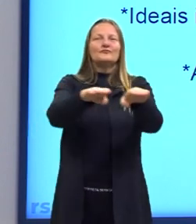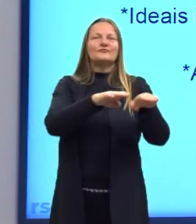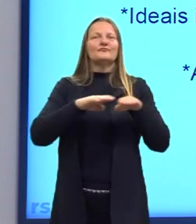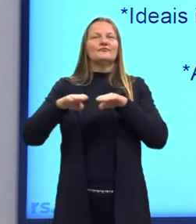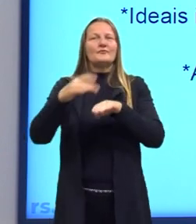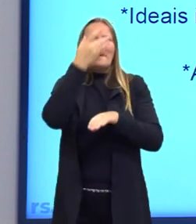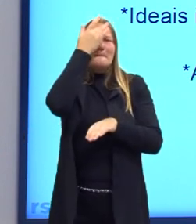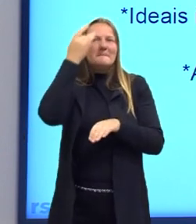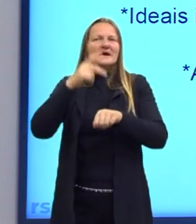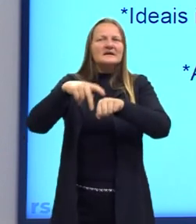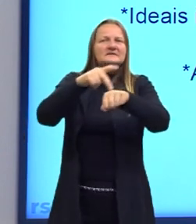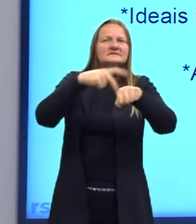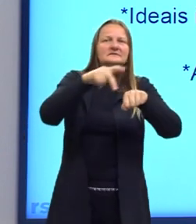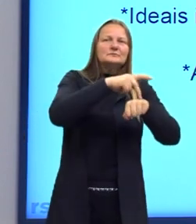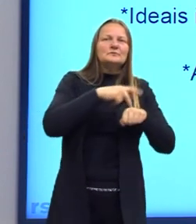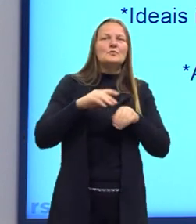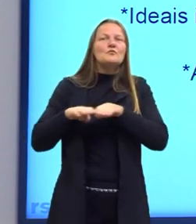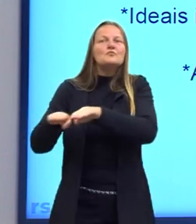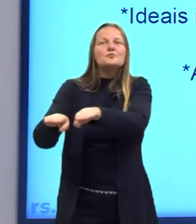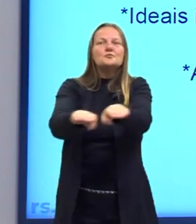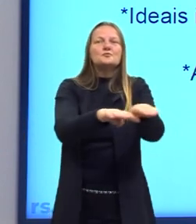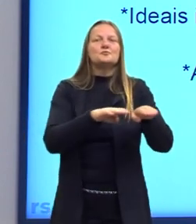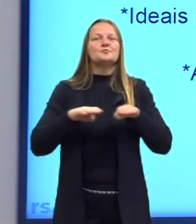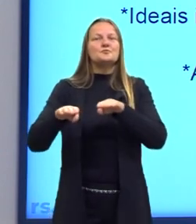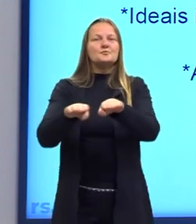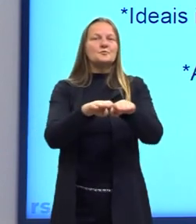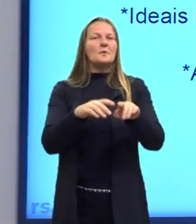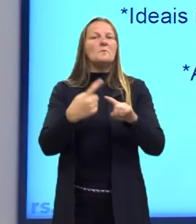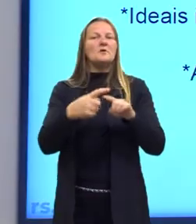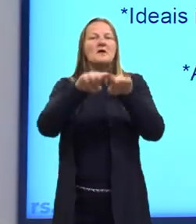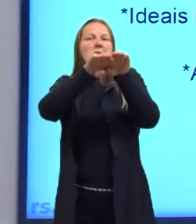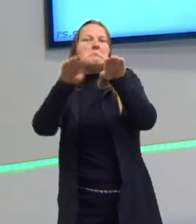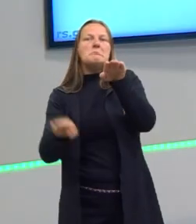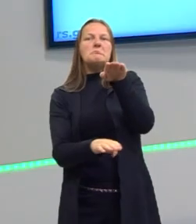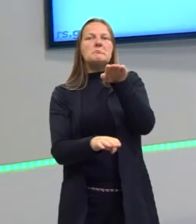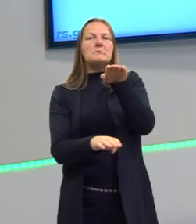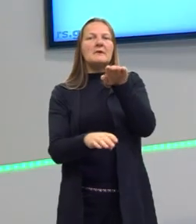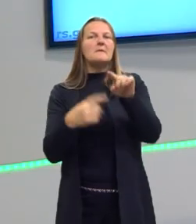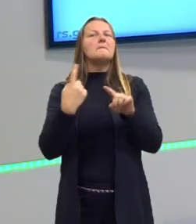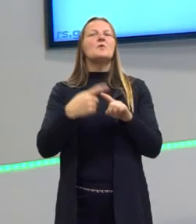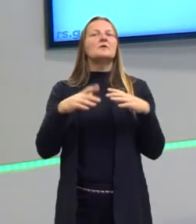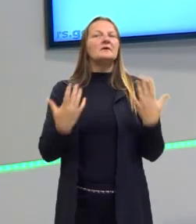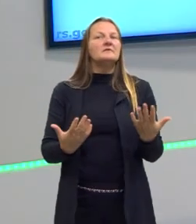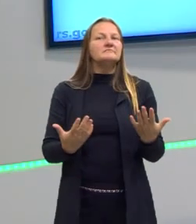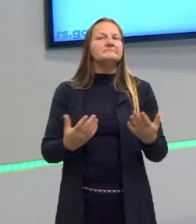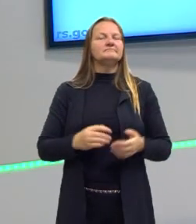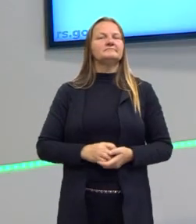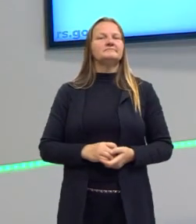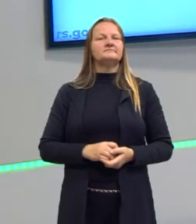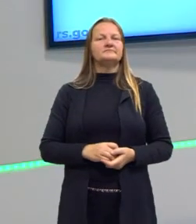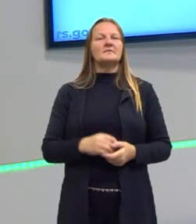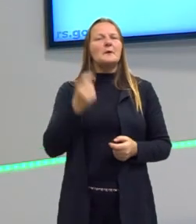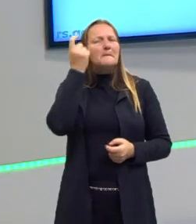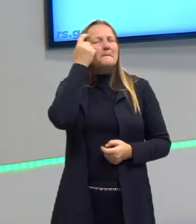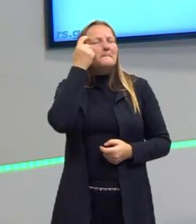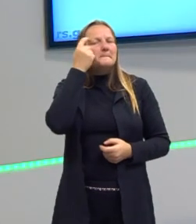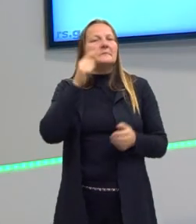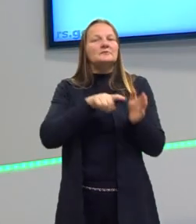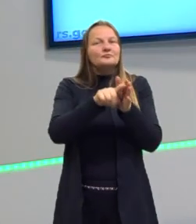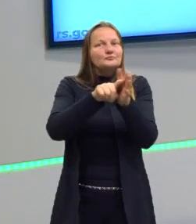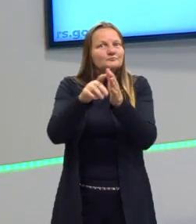então não tem por que ser desiguais ou aceitar essa desigualdade. Então eu trago algumas reflexões, né?